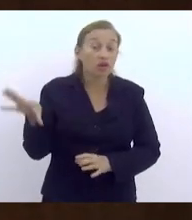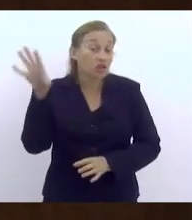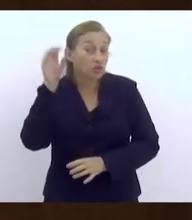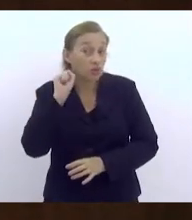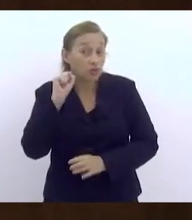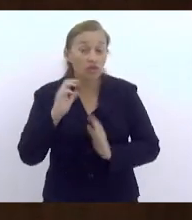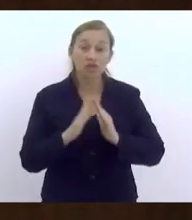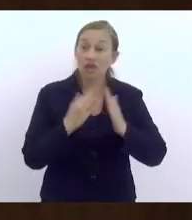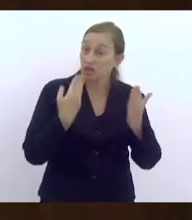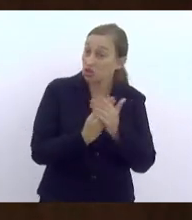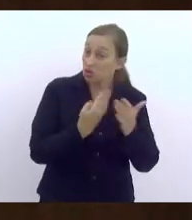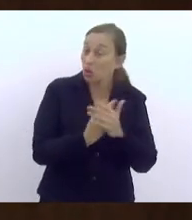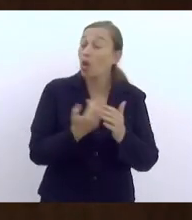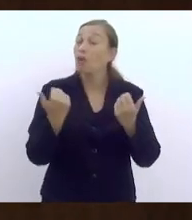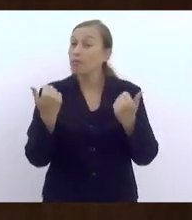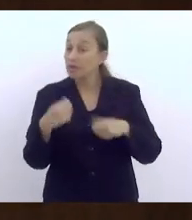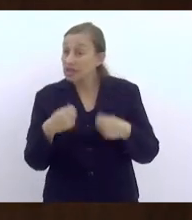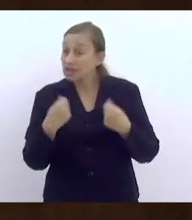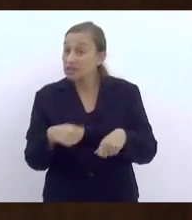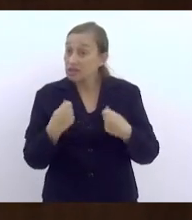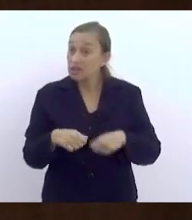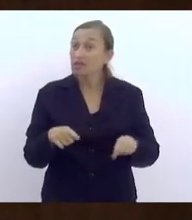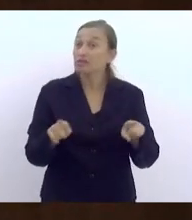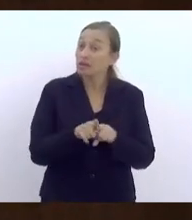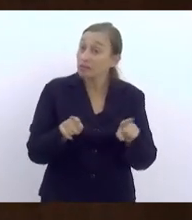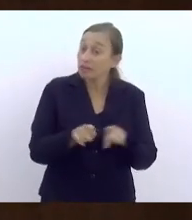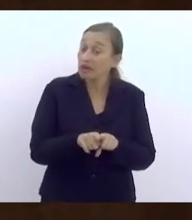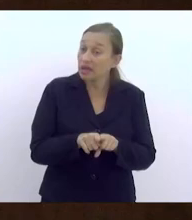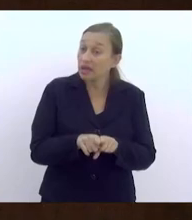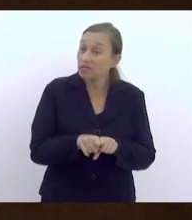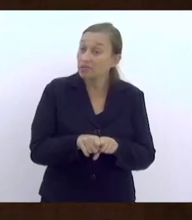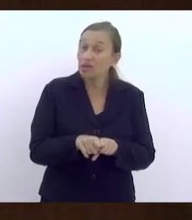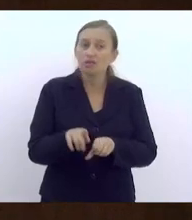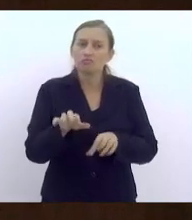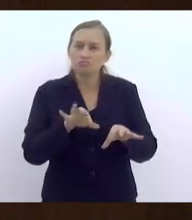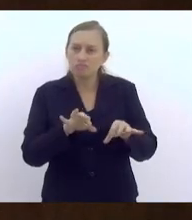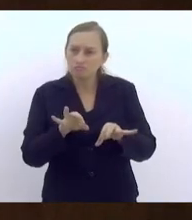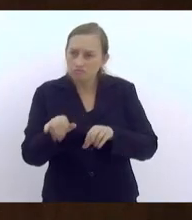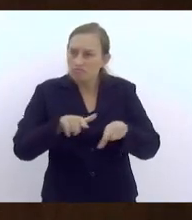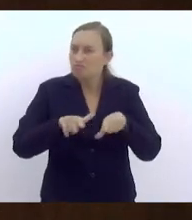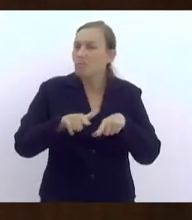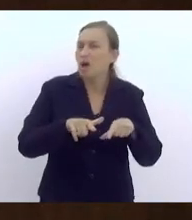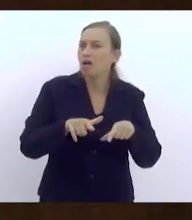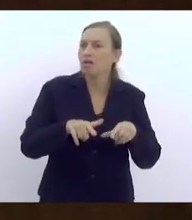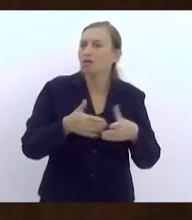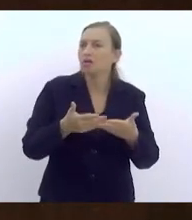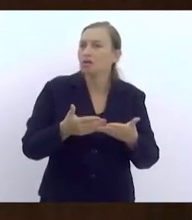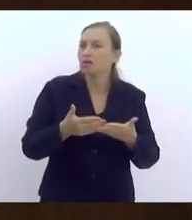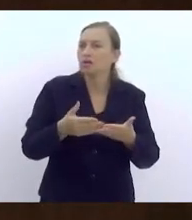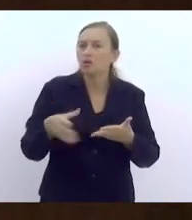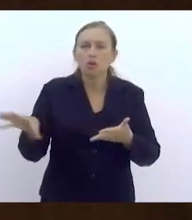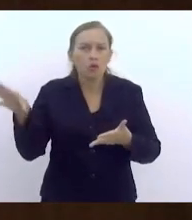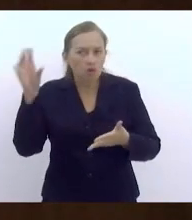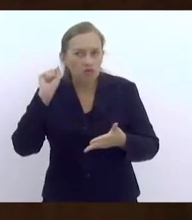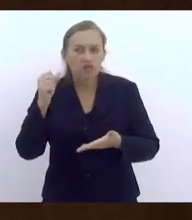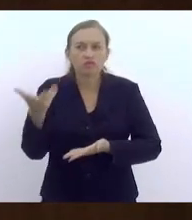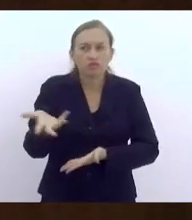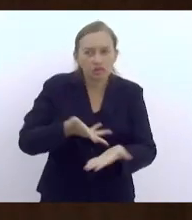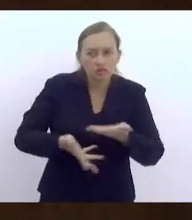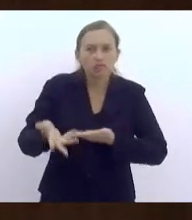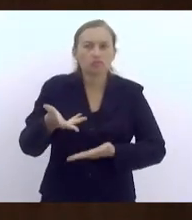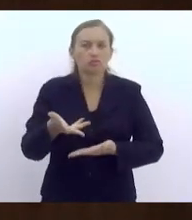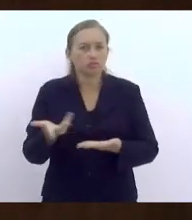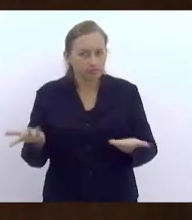da escola precisa ser também trabalhado por uma escuta qualificada.